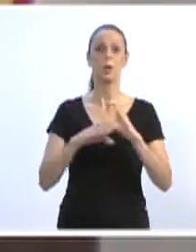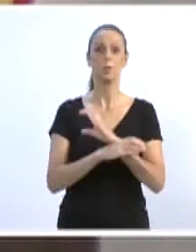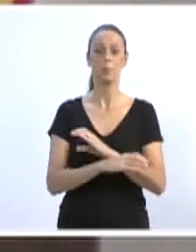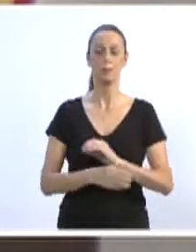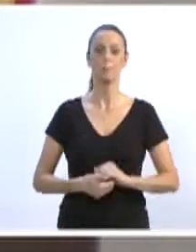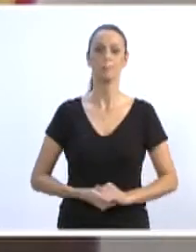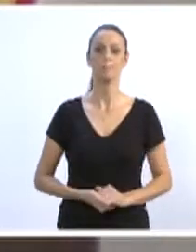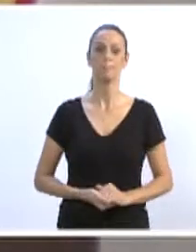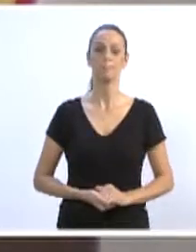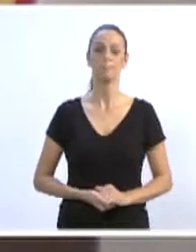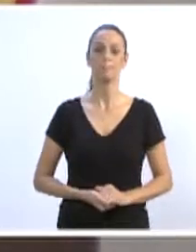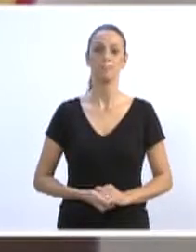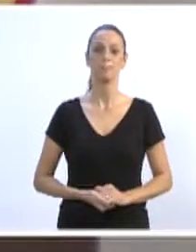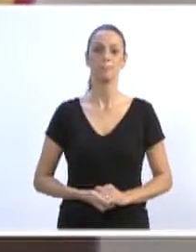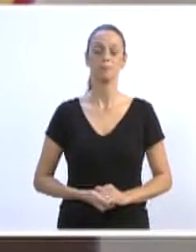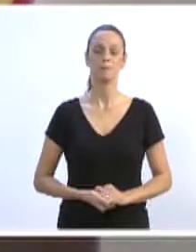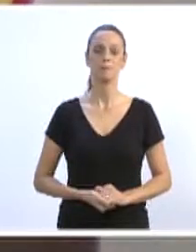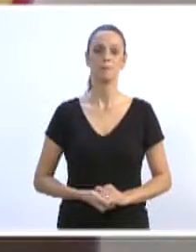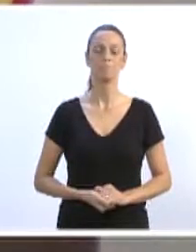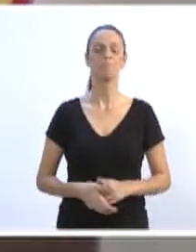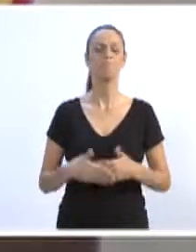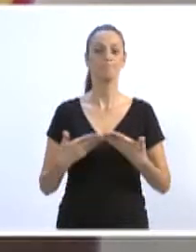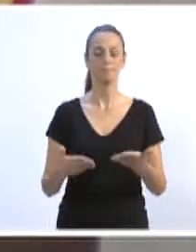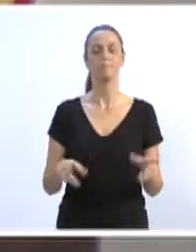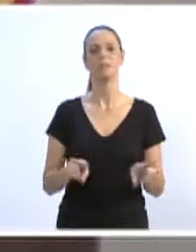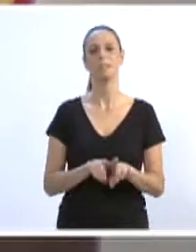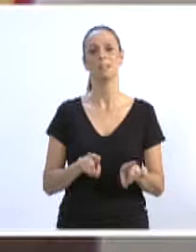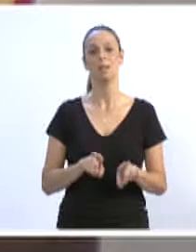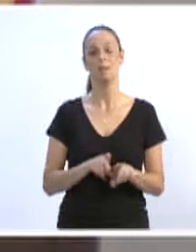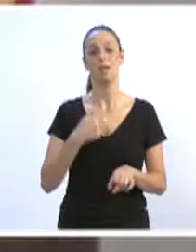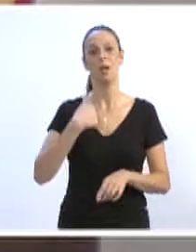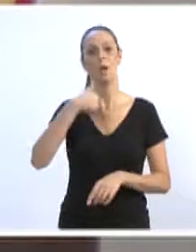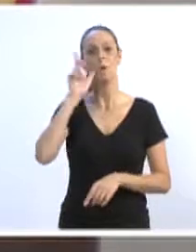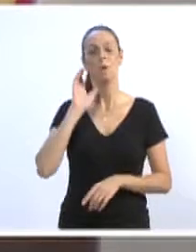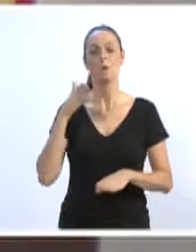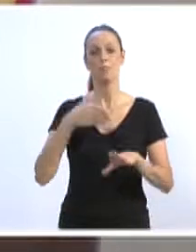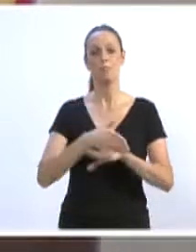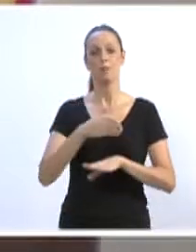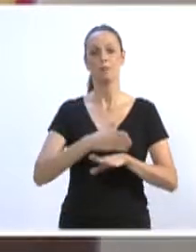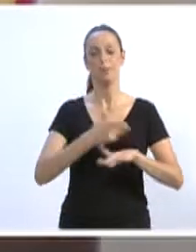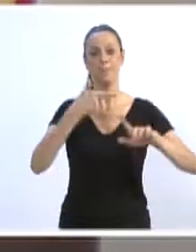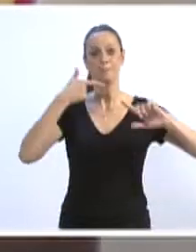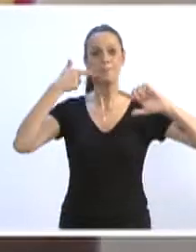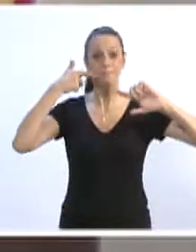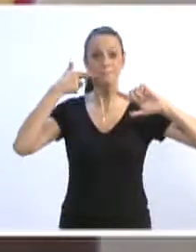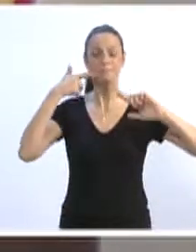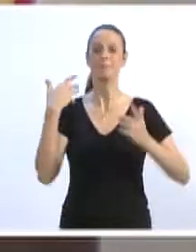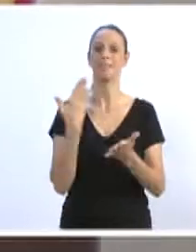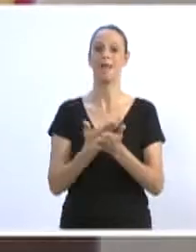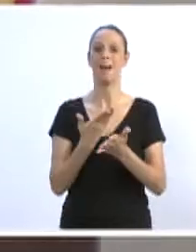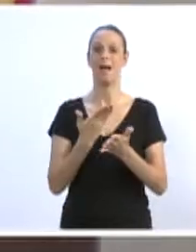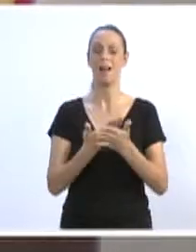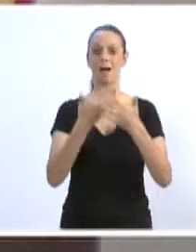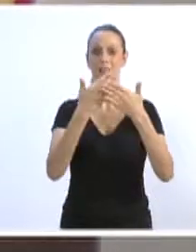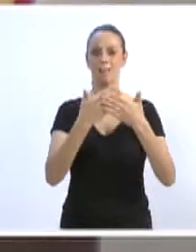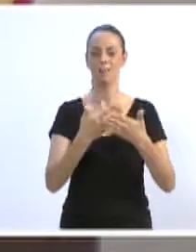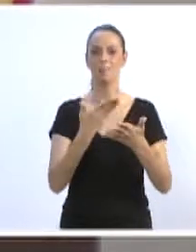pronunciamento em função de dois apartes. Gostaria também dizer que estive ontem participando do Teatro Carlos Gomes da aula inaugural